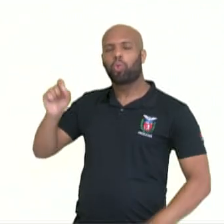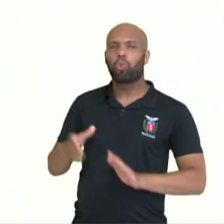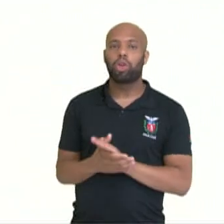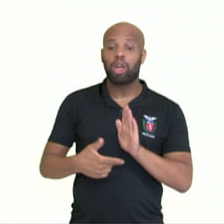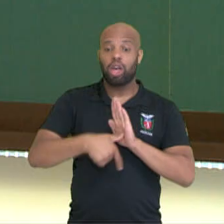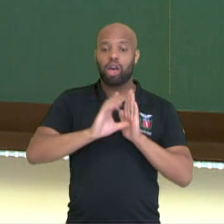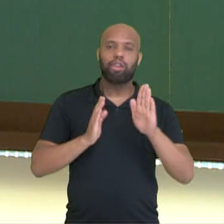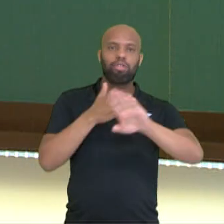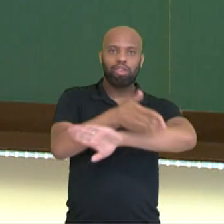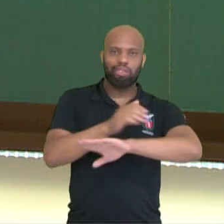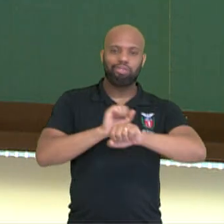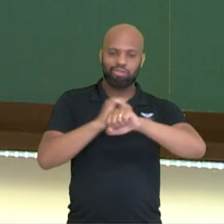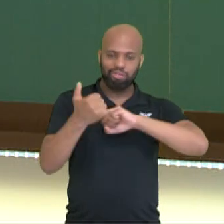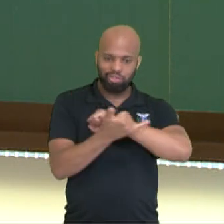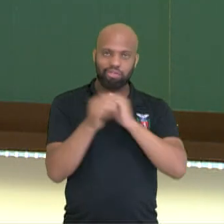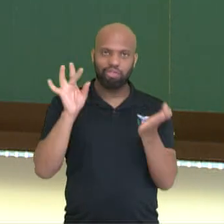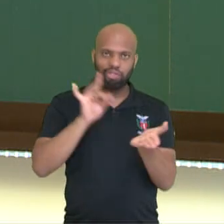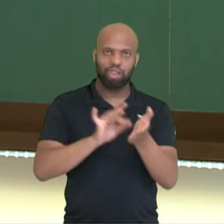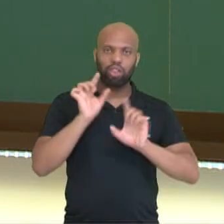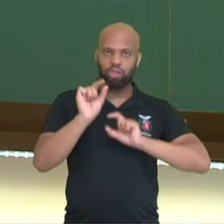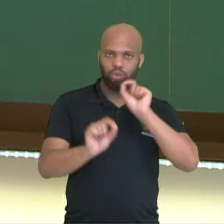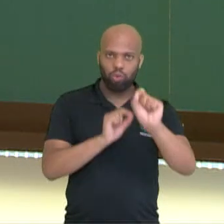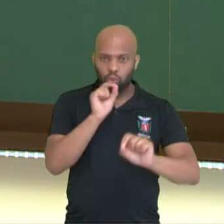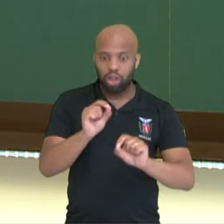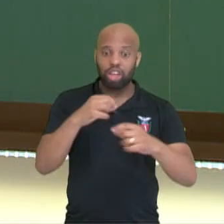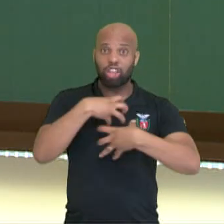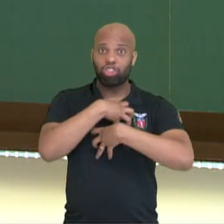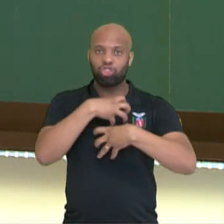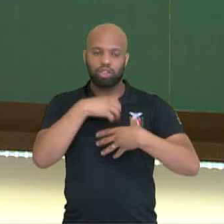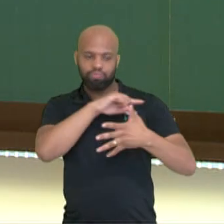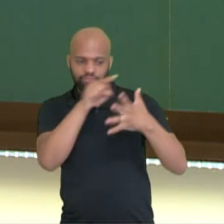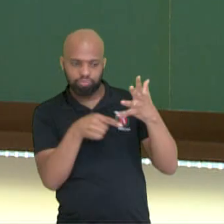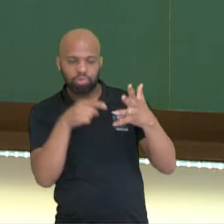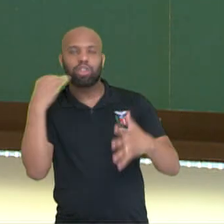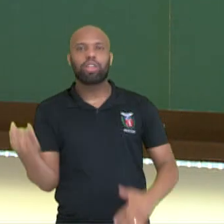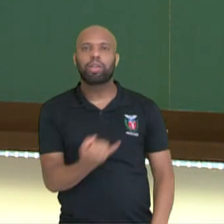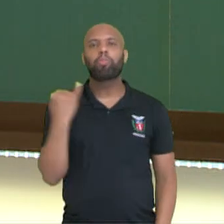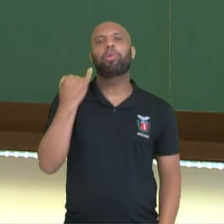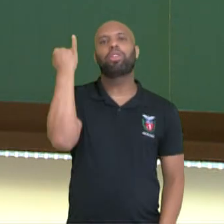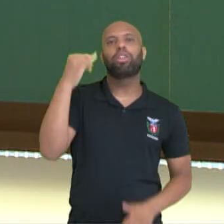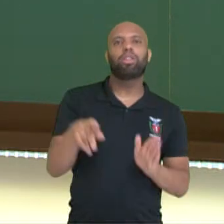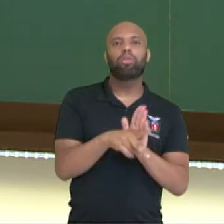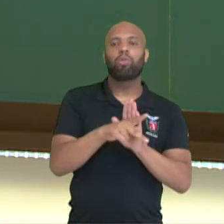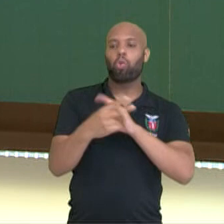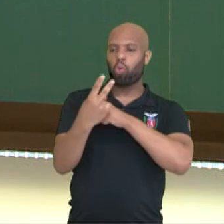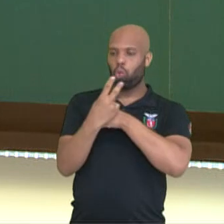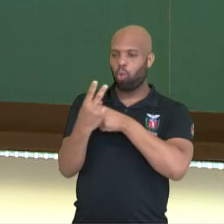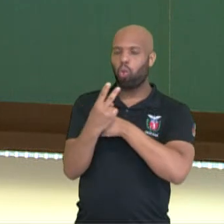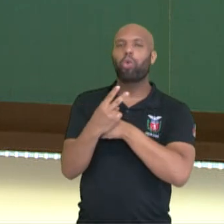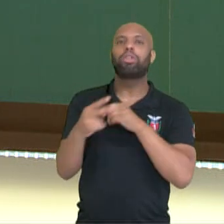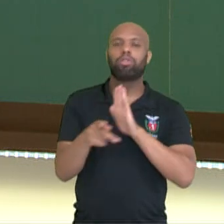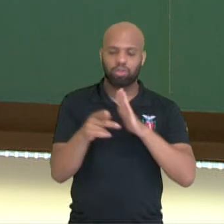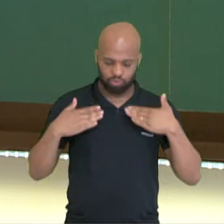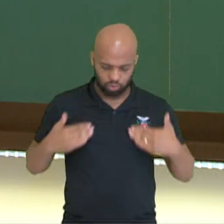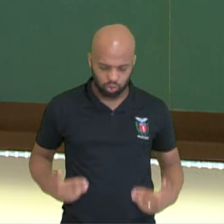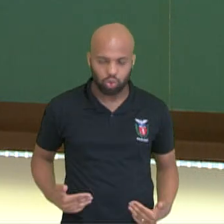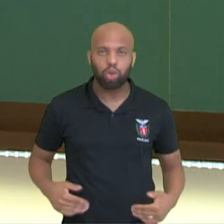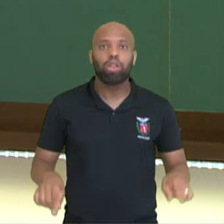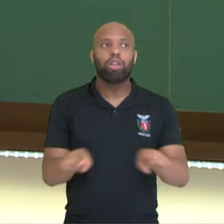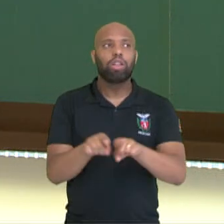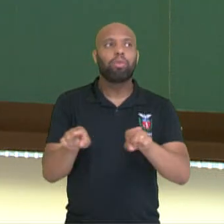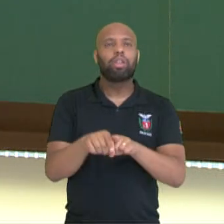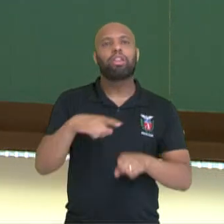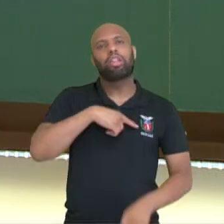de entrar nos adjetivos, é sobre como os cinco sentidos são importantes para preservar o nosso físico de